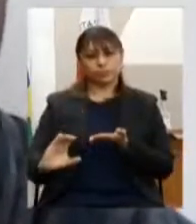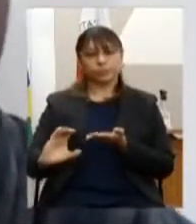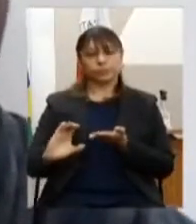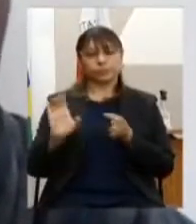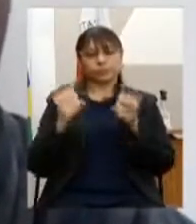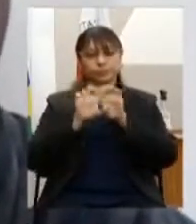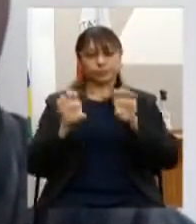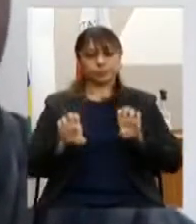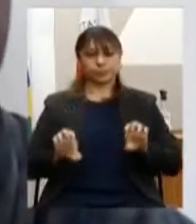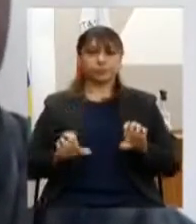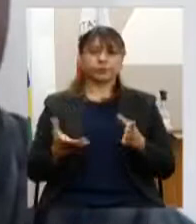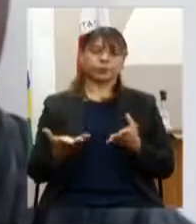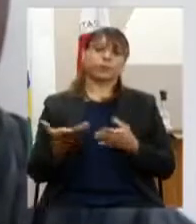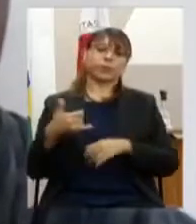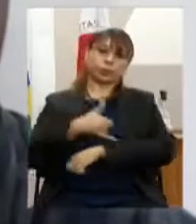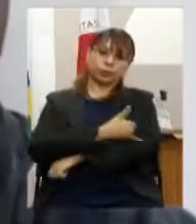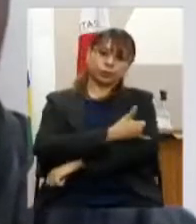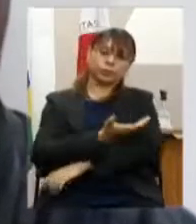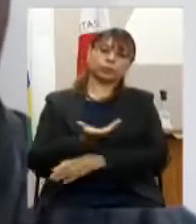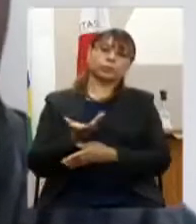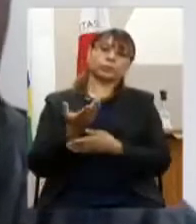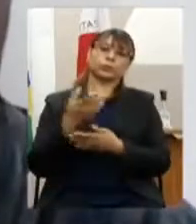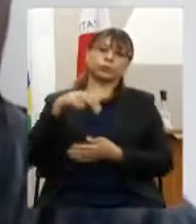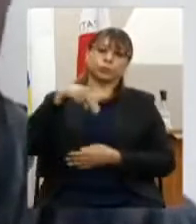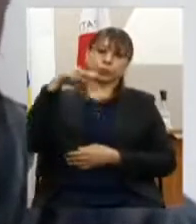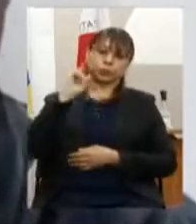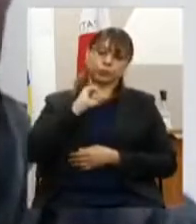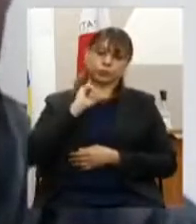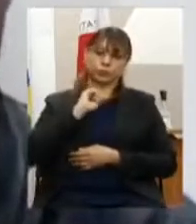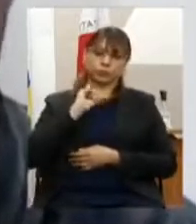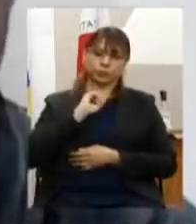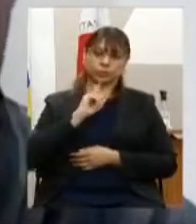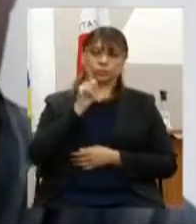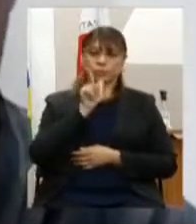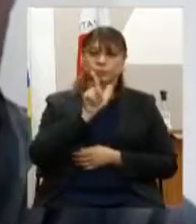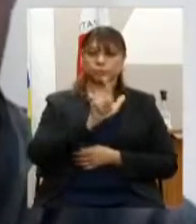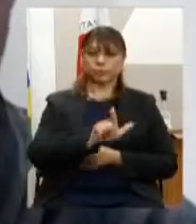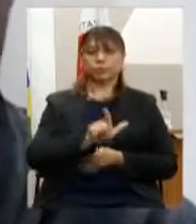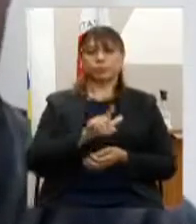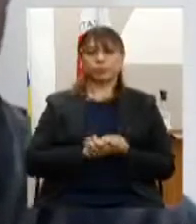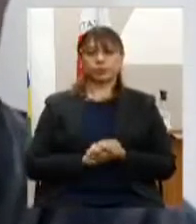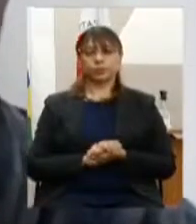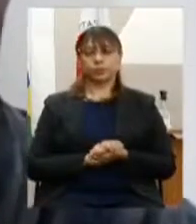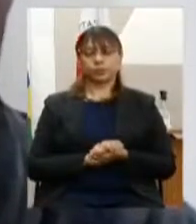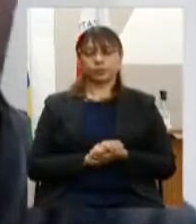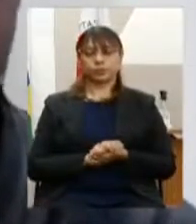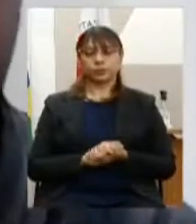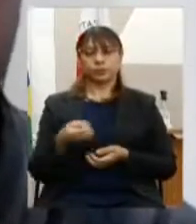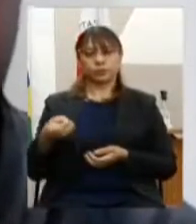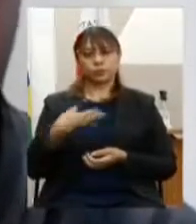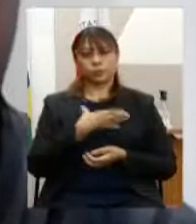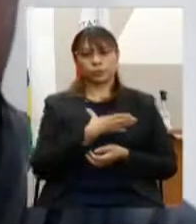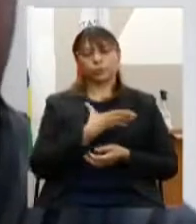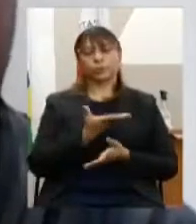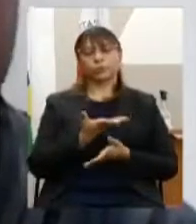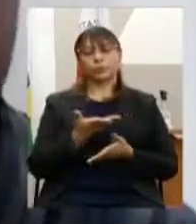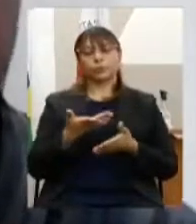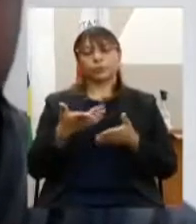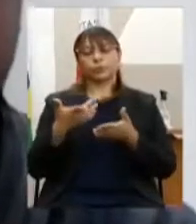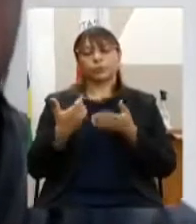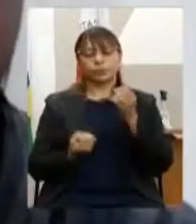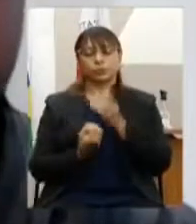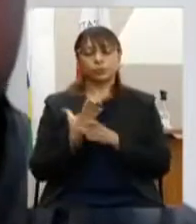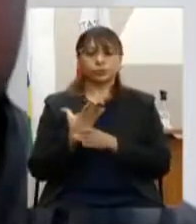na região norte de Minas de forma a reforçar o potencial de operação de novos empreendimentos de geração